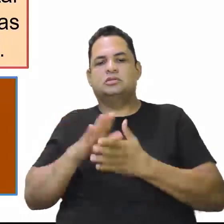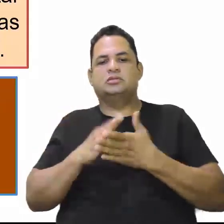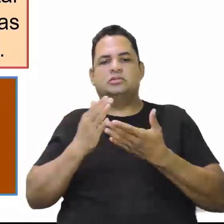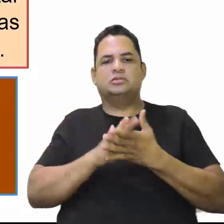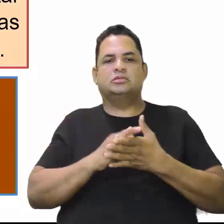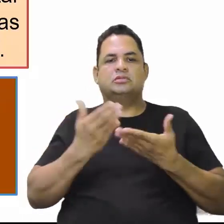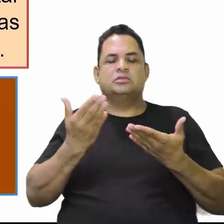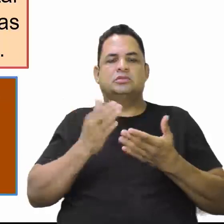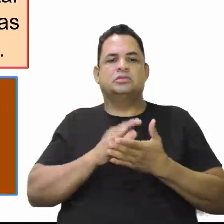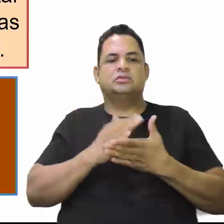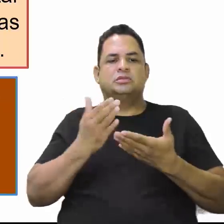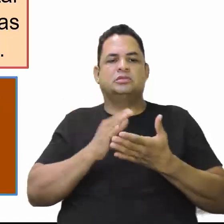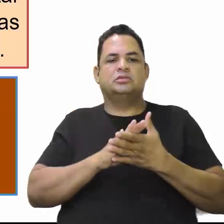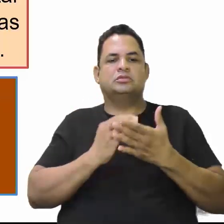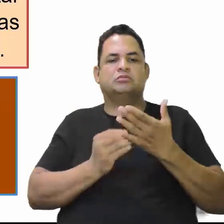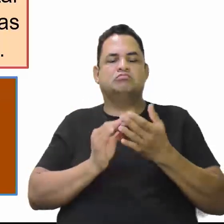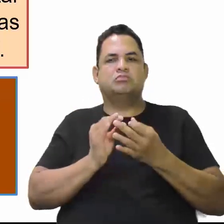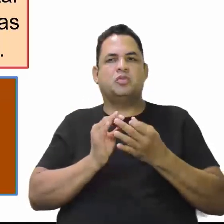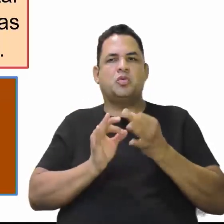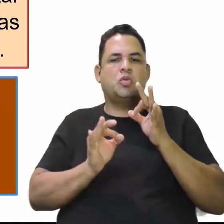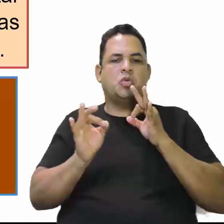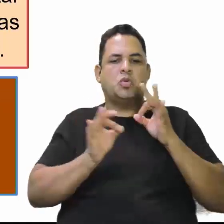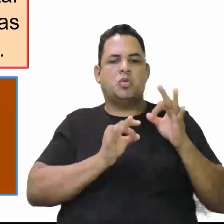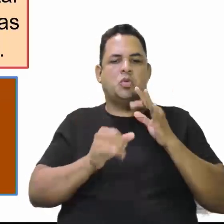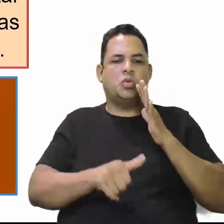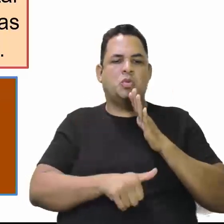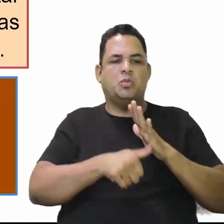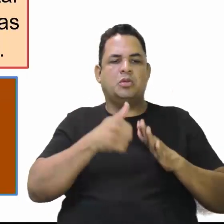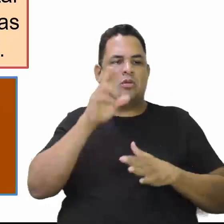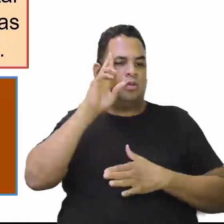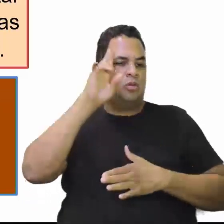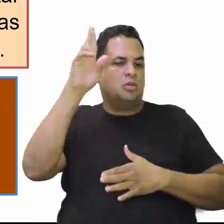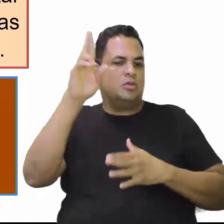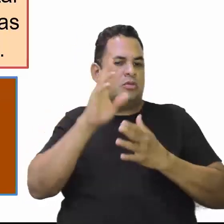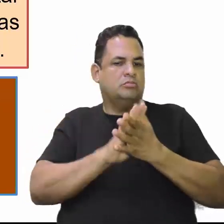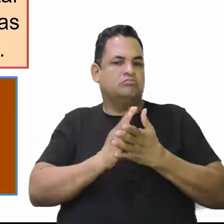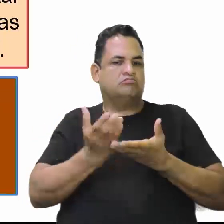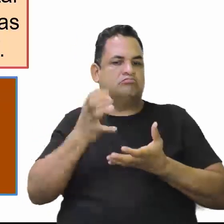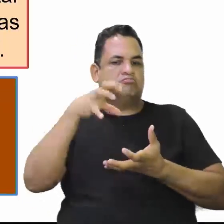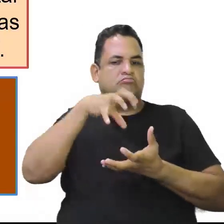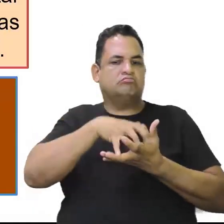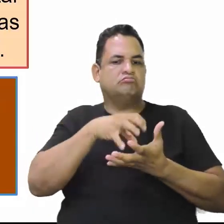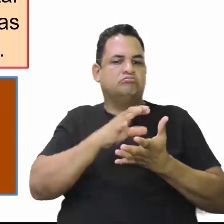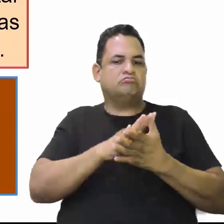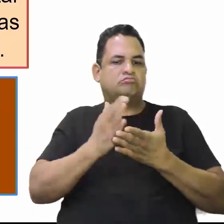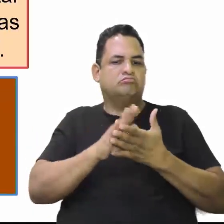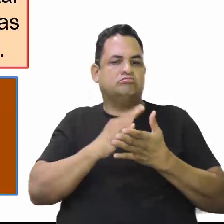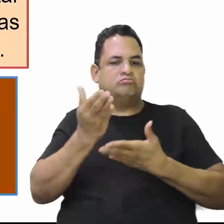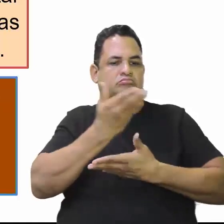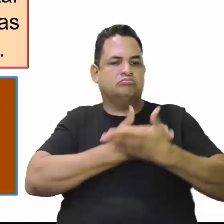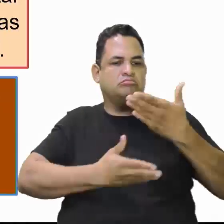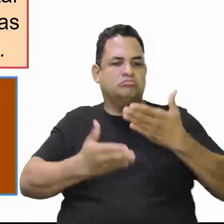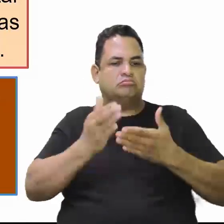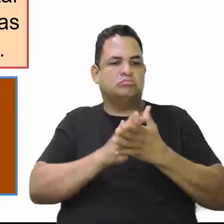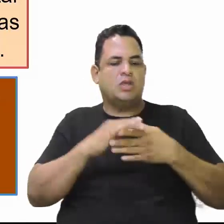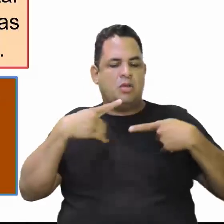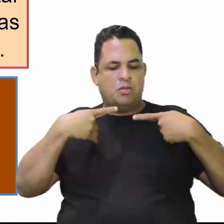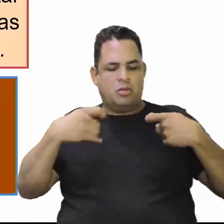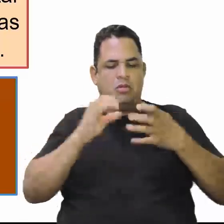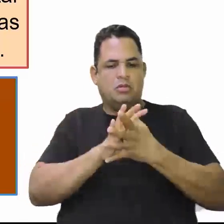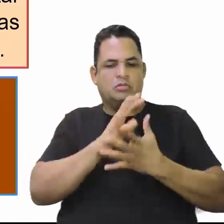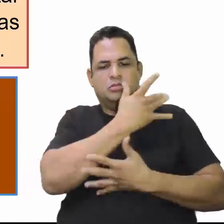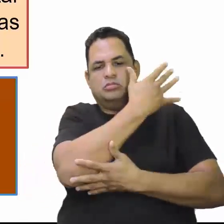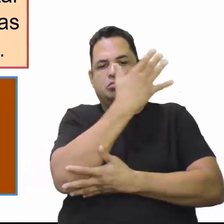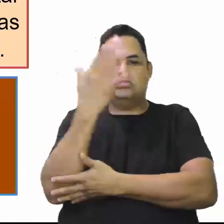paraquedista, foi criador do primeiro comandante do Centro de Integração de Guerra na Selva. Jorge Teixeira é